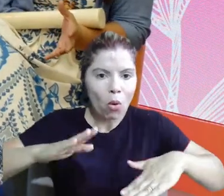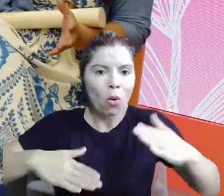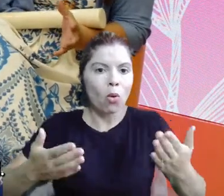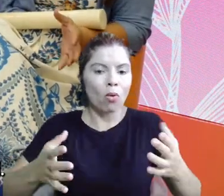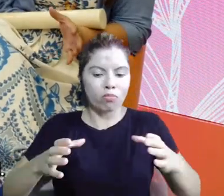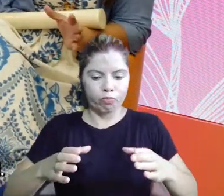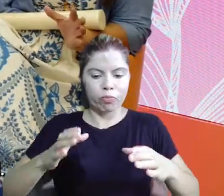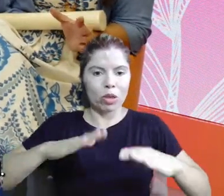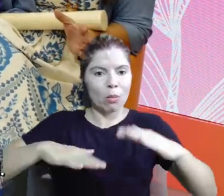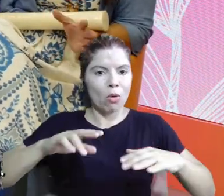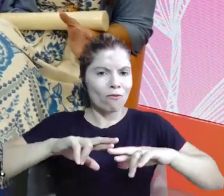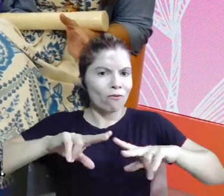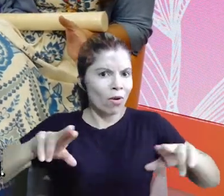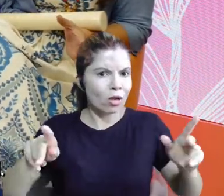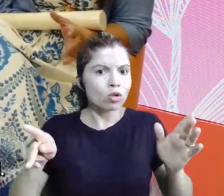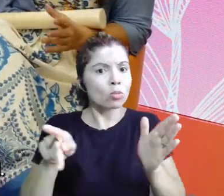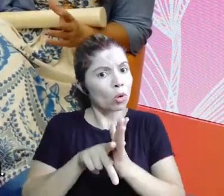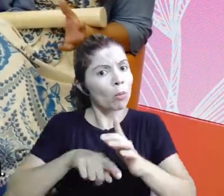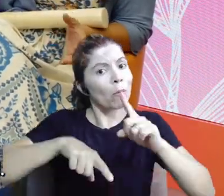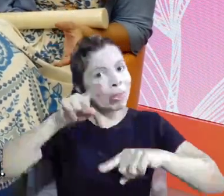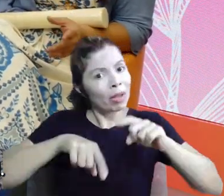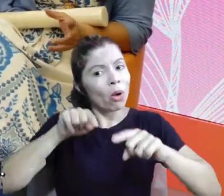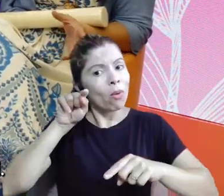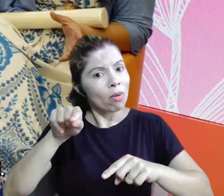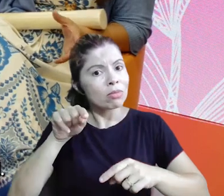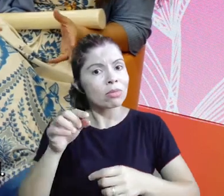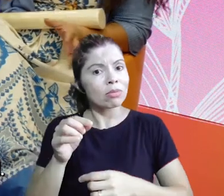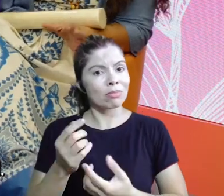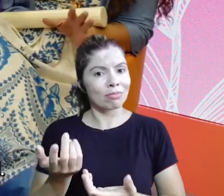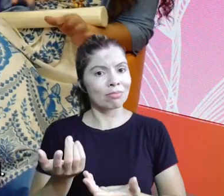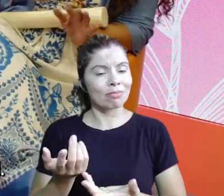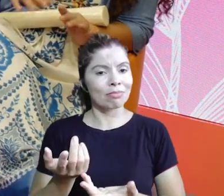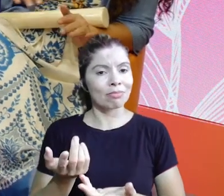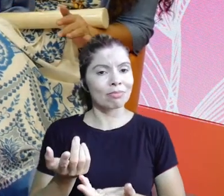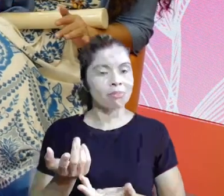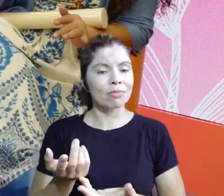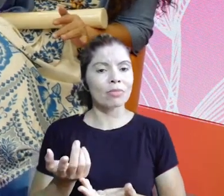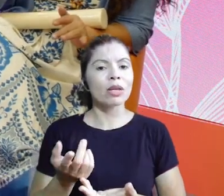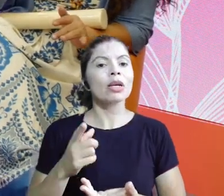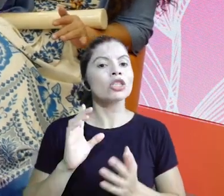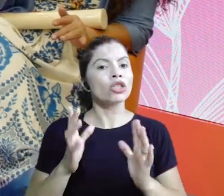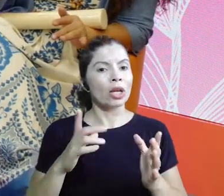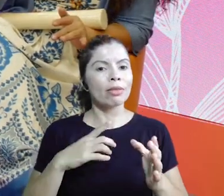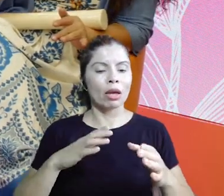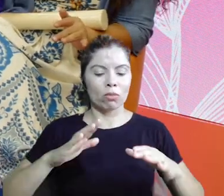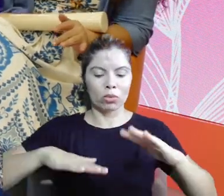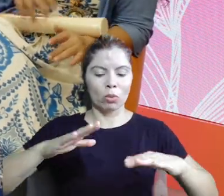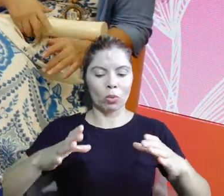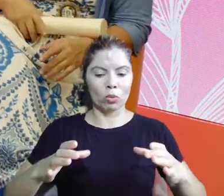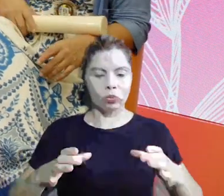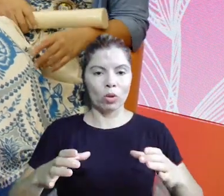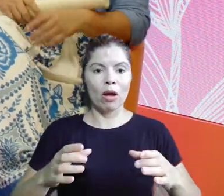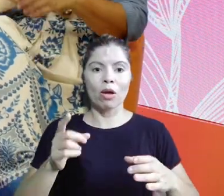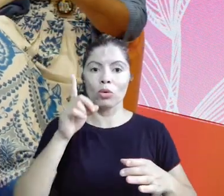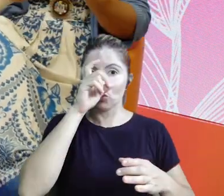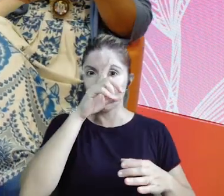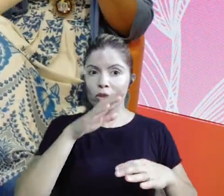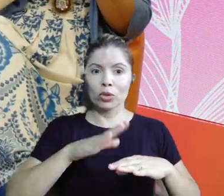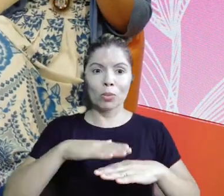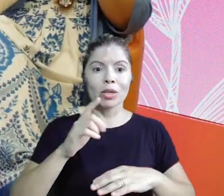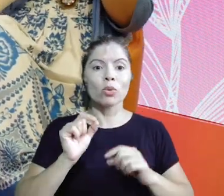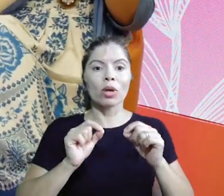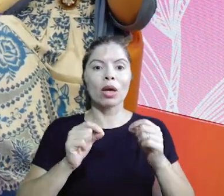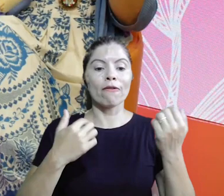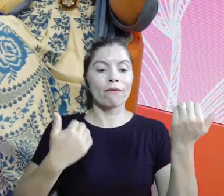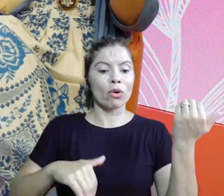com a sobra, com o que eu ia jogar fora, ia queimar, ia dar pro animal, já tem o tambor, o mais difícil agora é o violão,